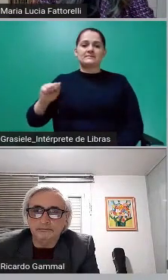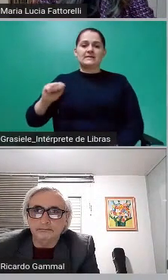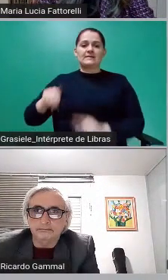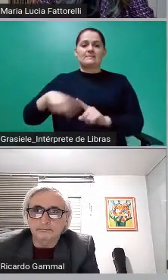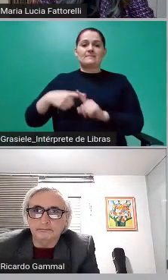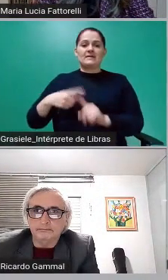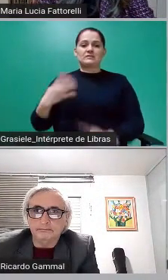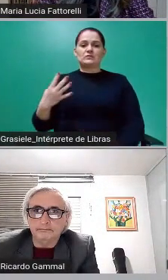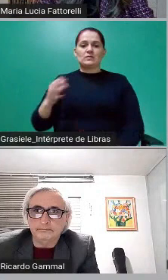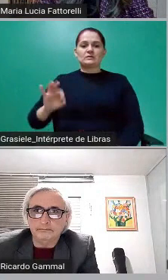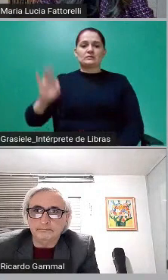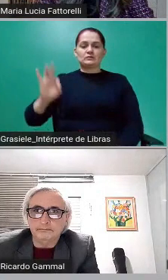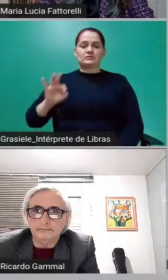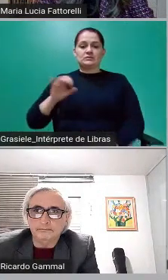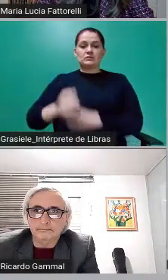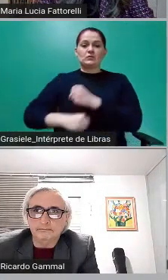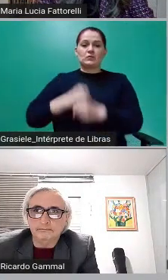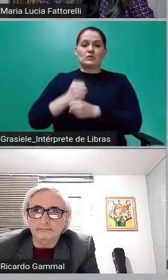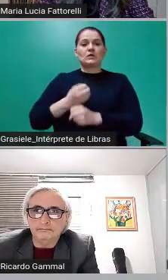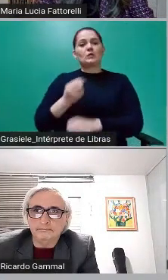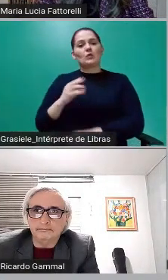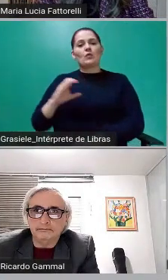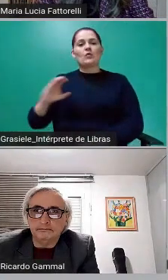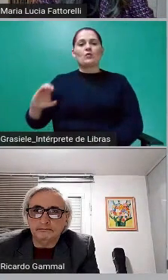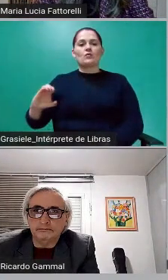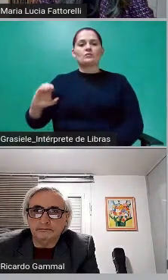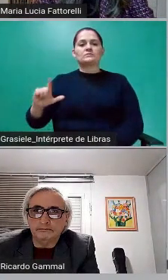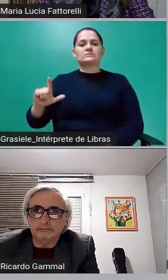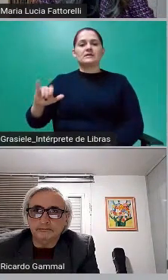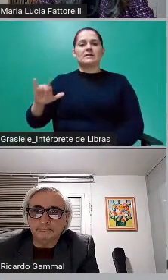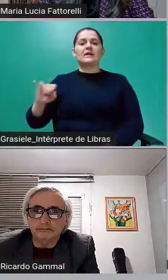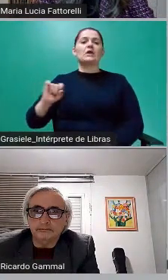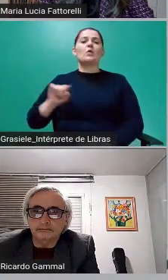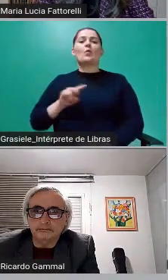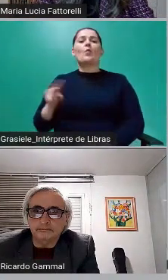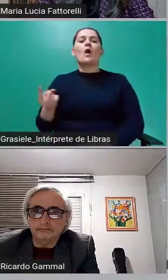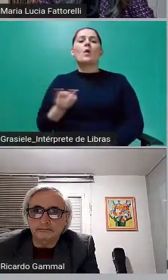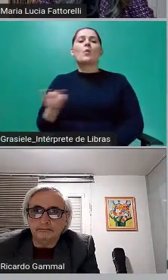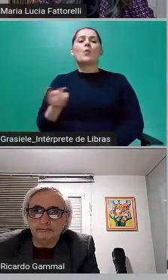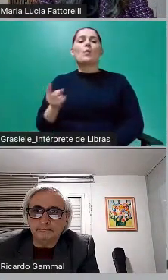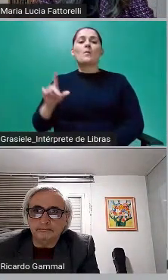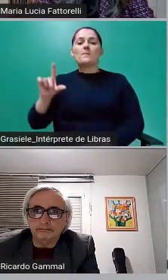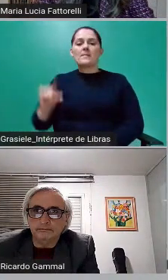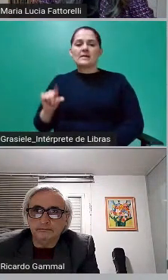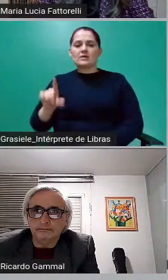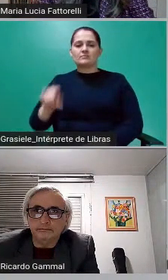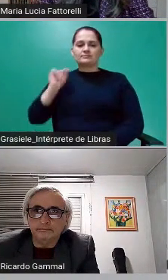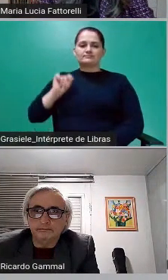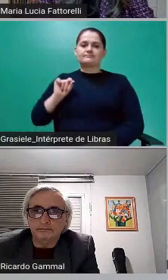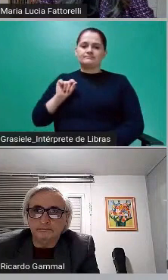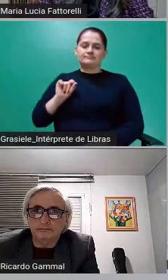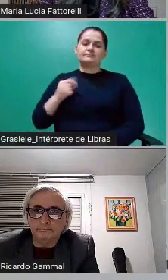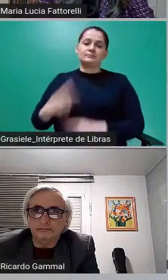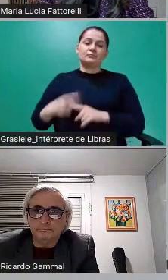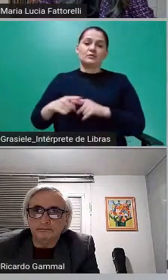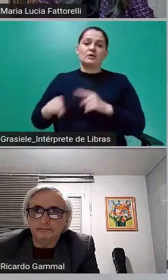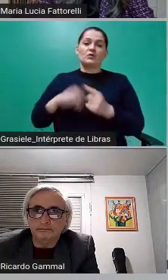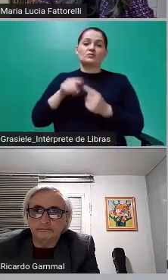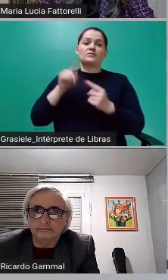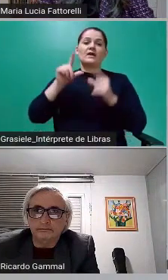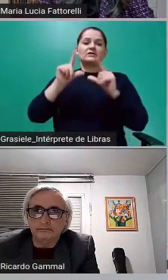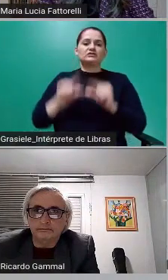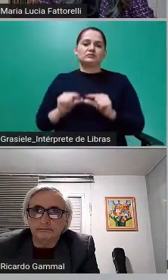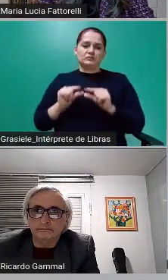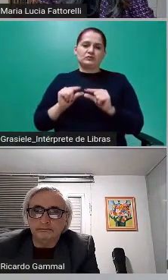ao ano, ou então a Selic, o que fosse menor entre IPCA e a Selic tentando reduzir um pouco